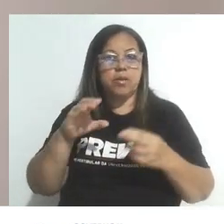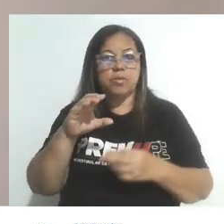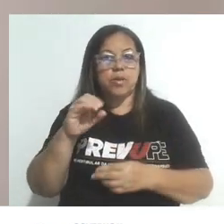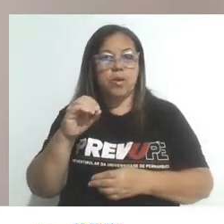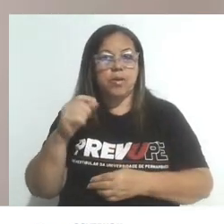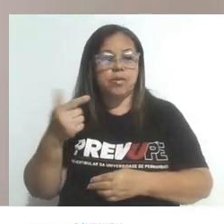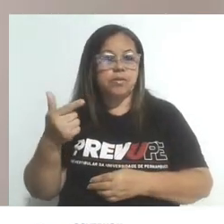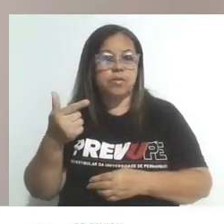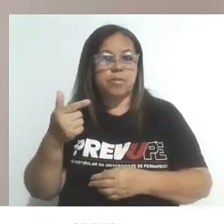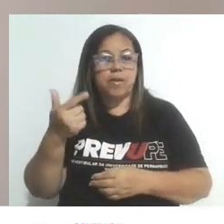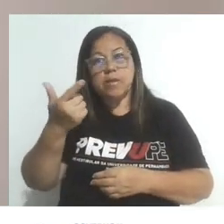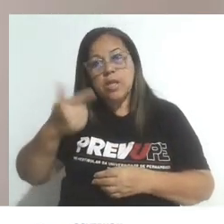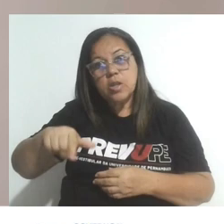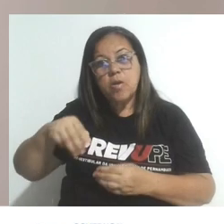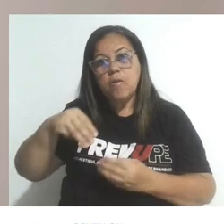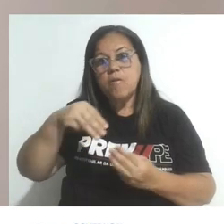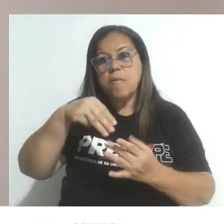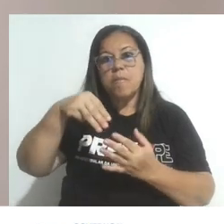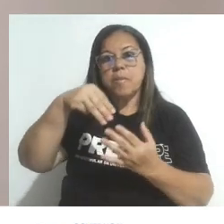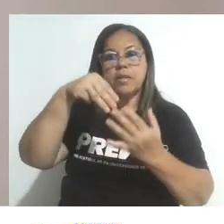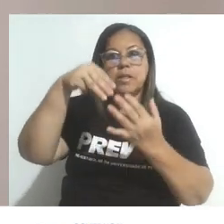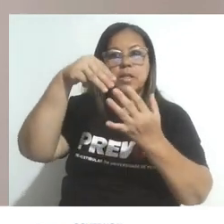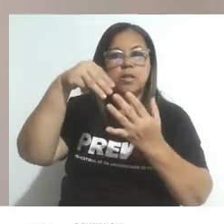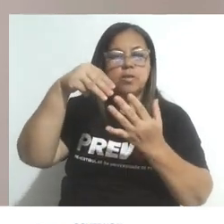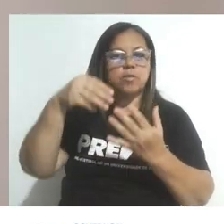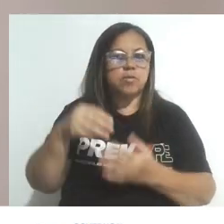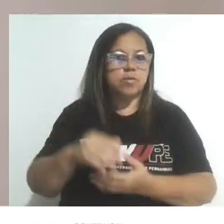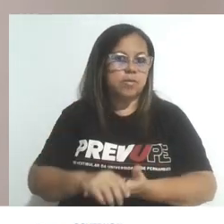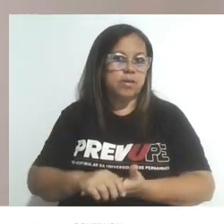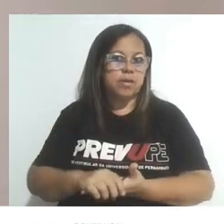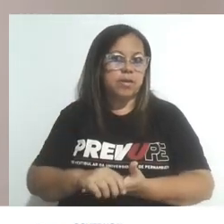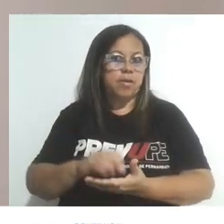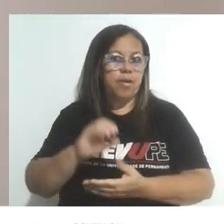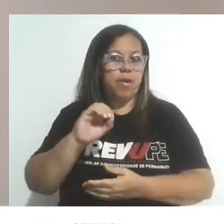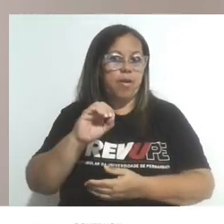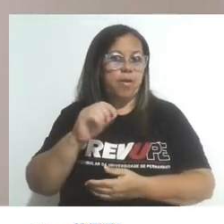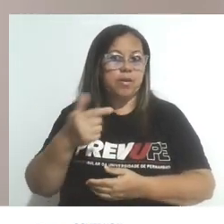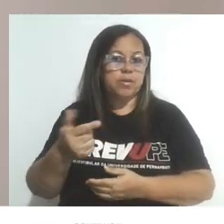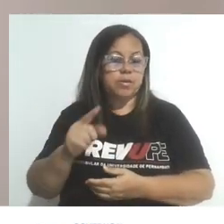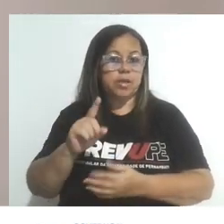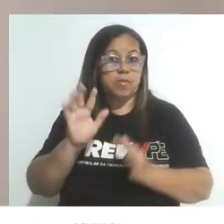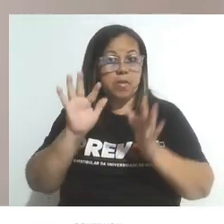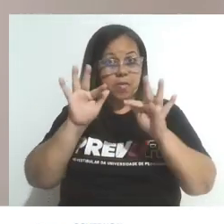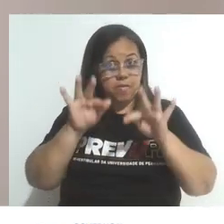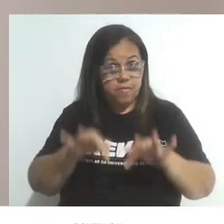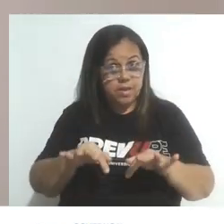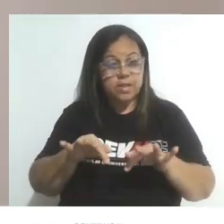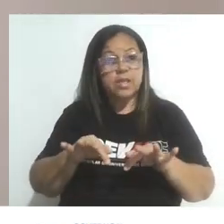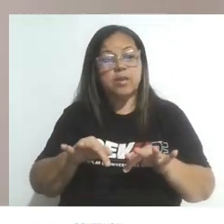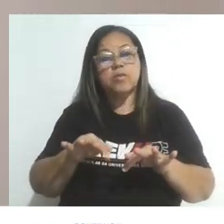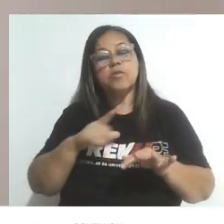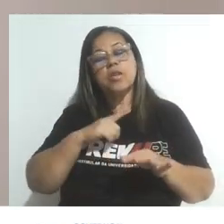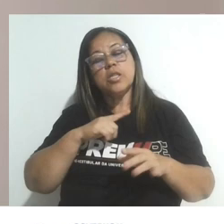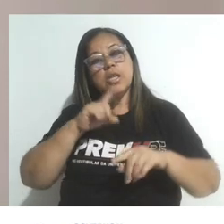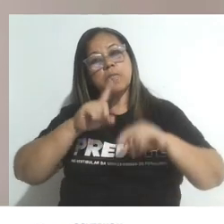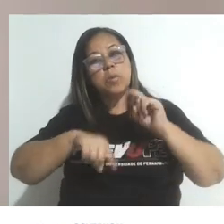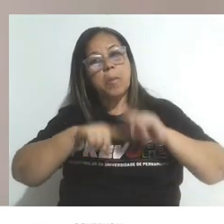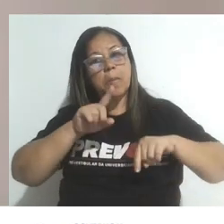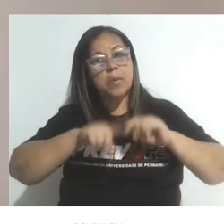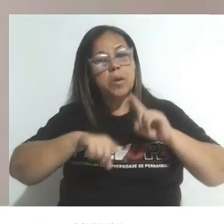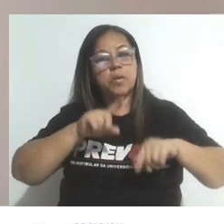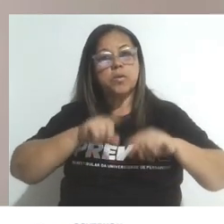novamente metano e oxigênio. Ou seja, ao final de uma reação irreversível, só haverão os produtos.